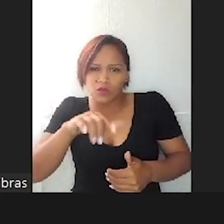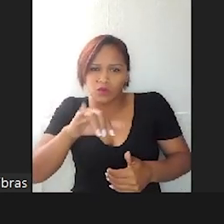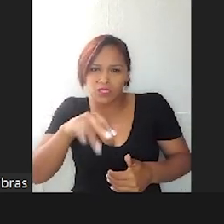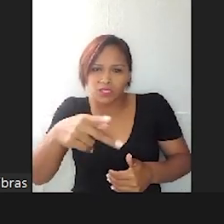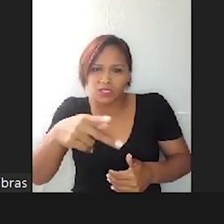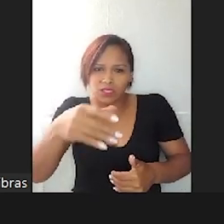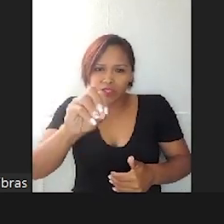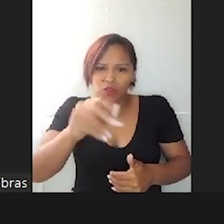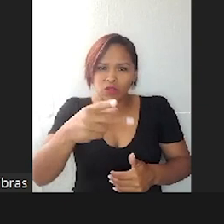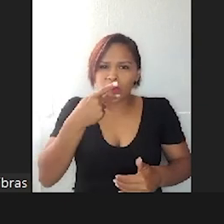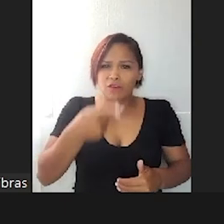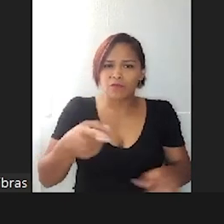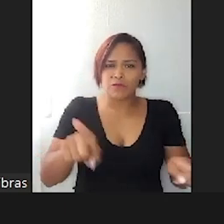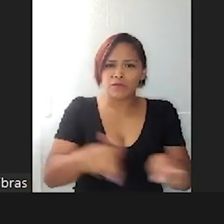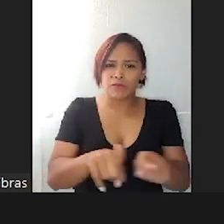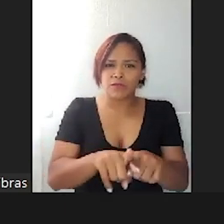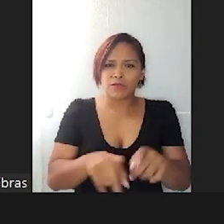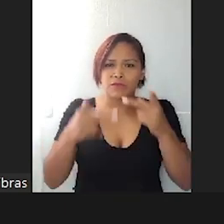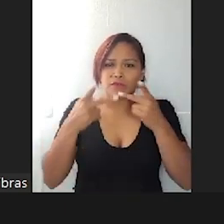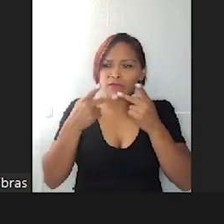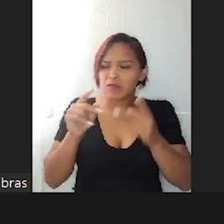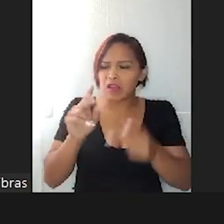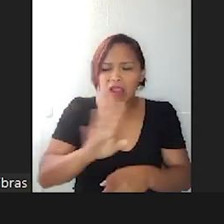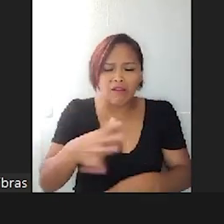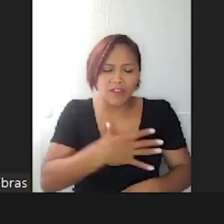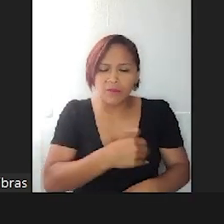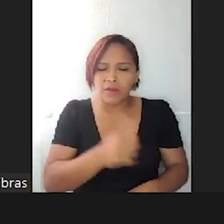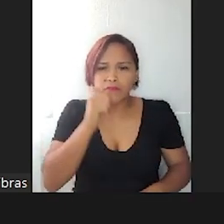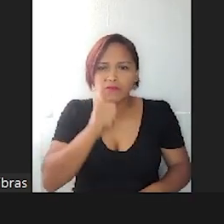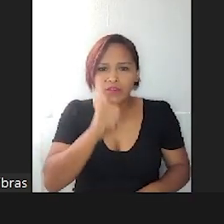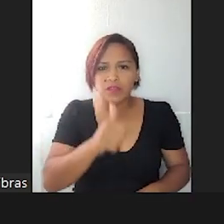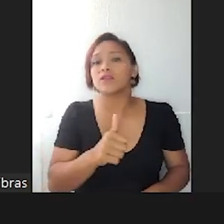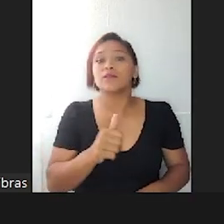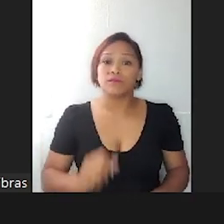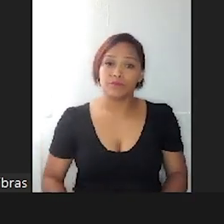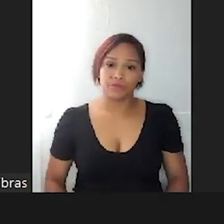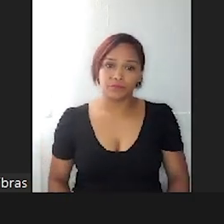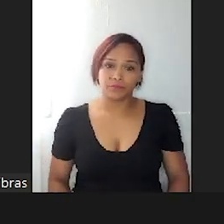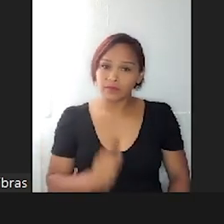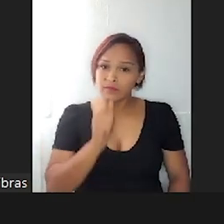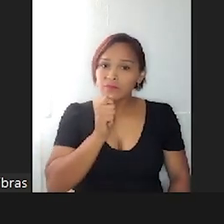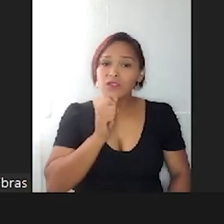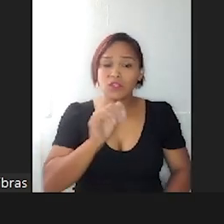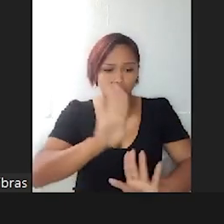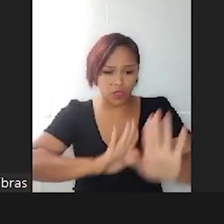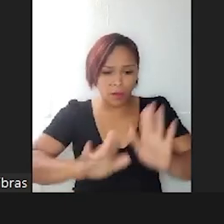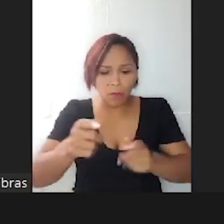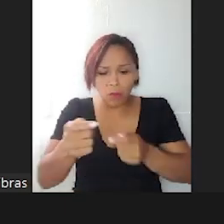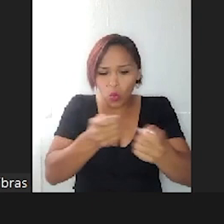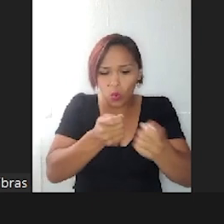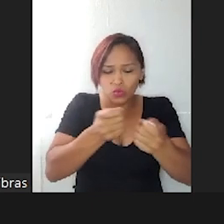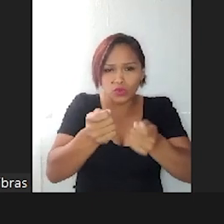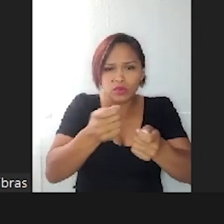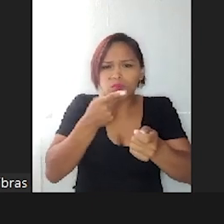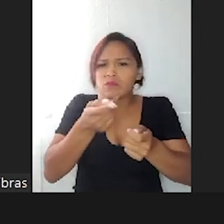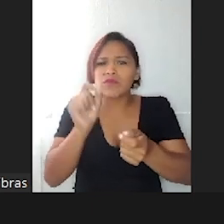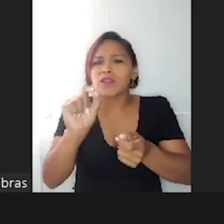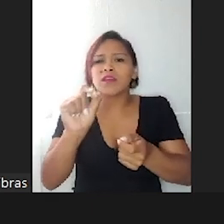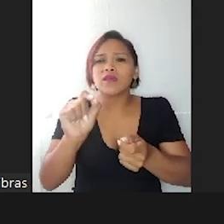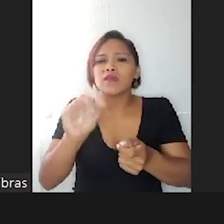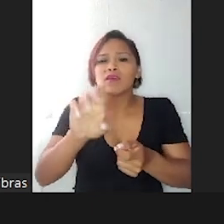da minha filha, eu já falava que ela era transplantada. E eu ainda me policia para falar isso. Quem é a Elisa?